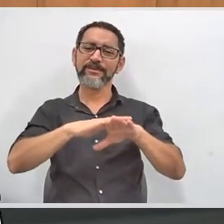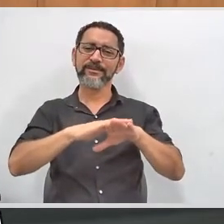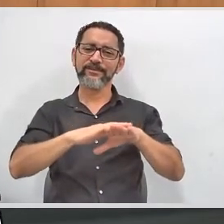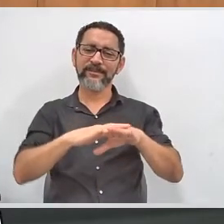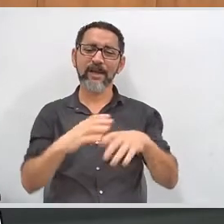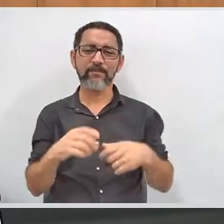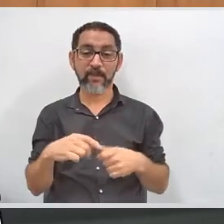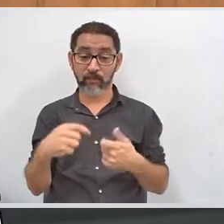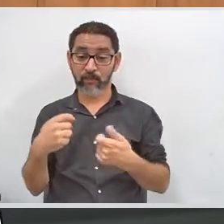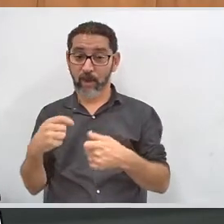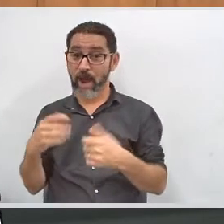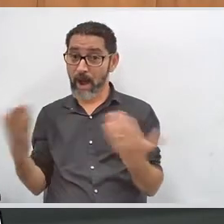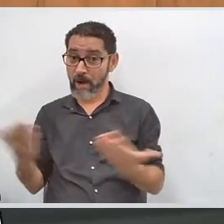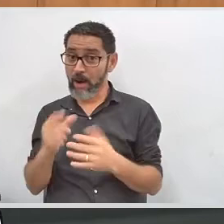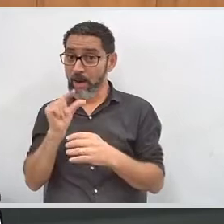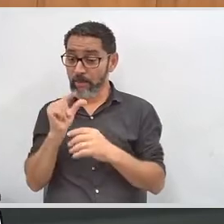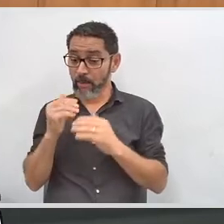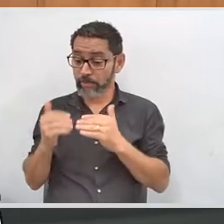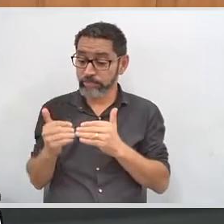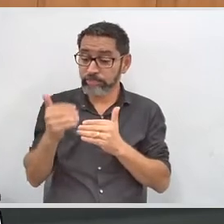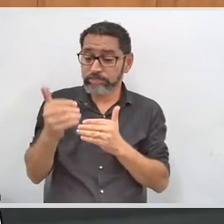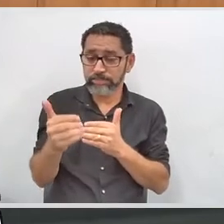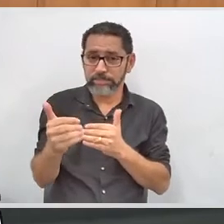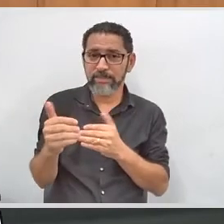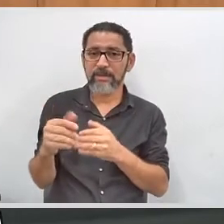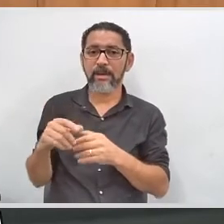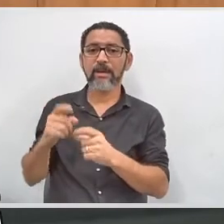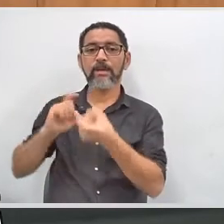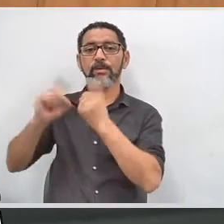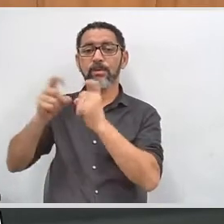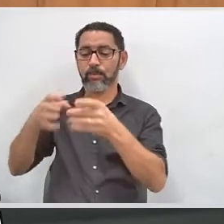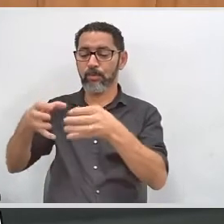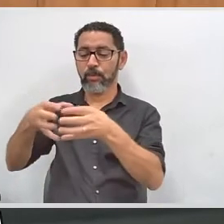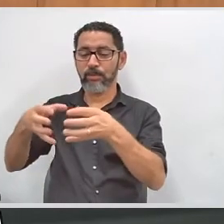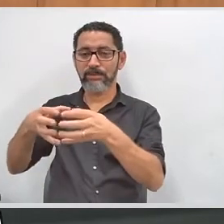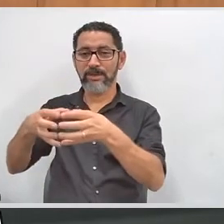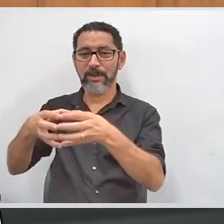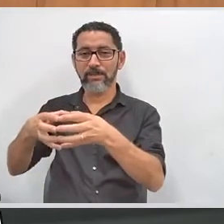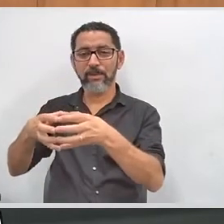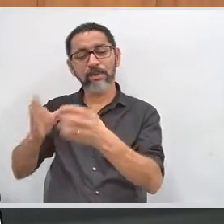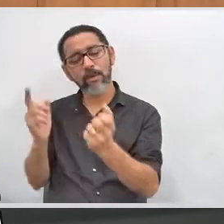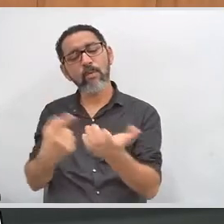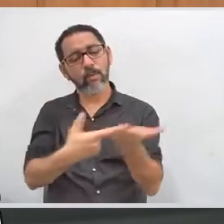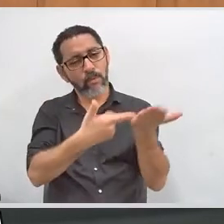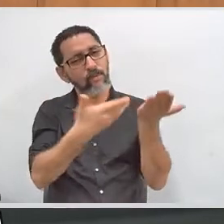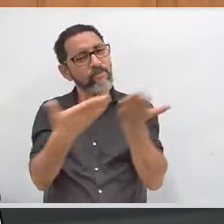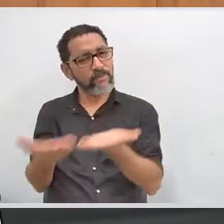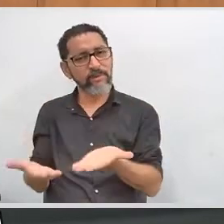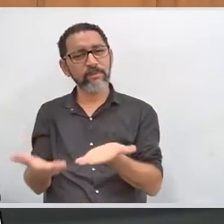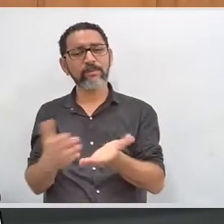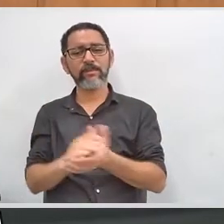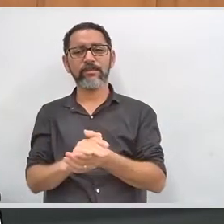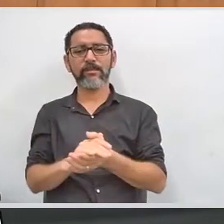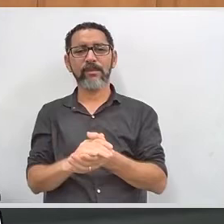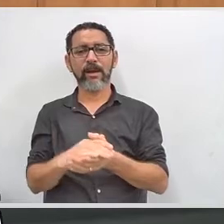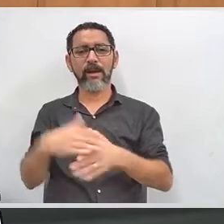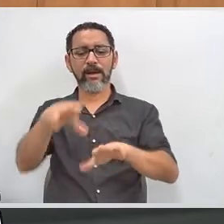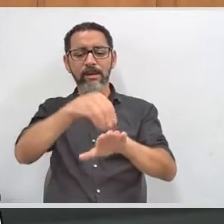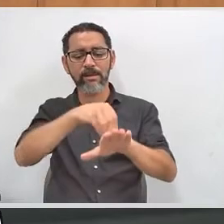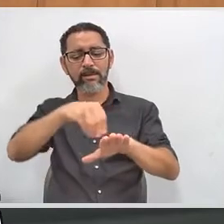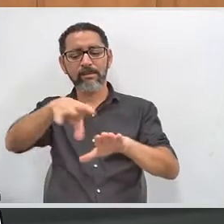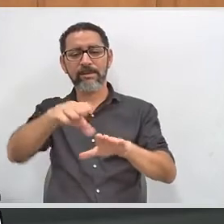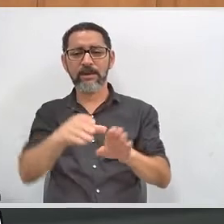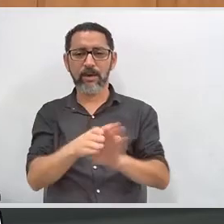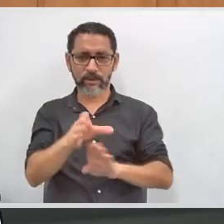tiver agora, eu vou ter a reunião do Conselho Estadual, que é a apresentação de todo o Estado, provavelmente, talvez eu convide algum de vocês para poder estar conosco para